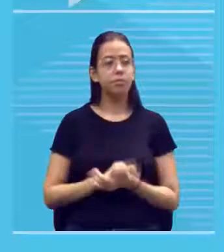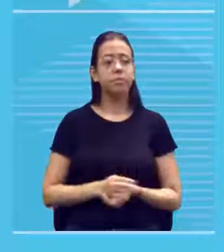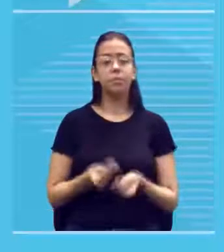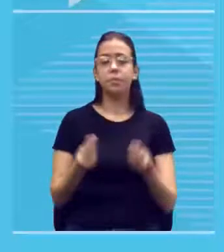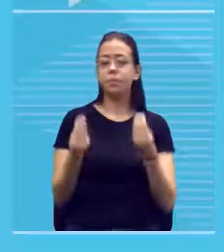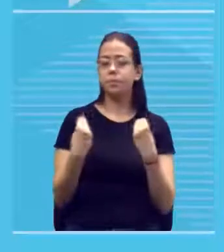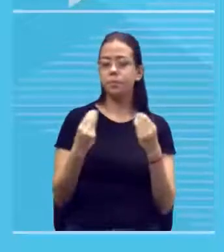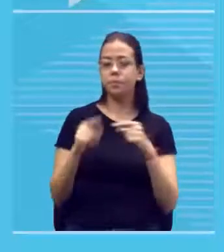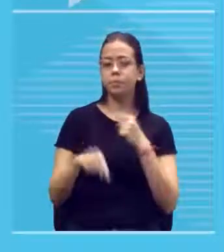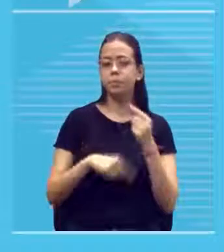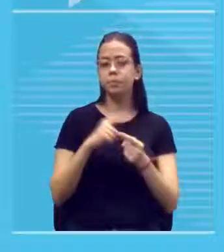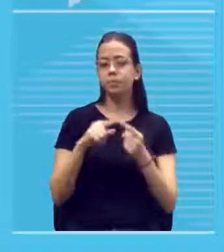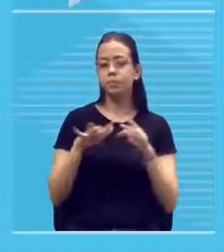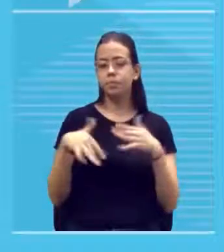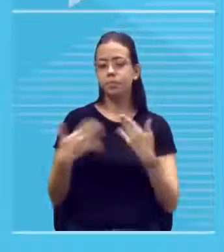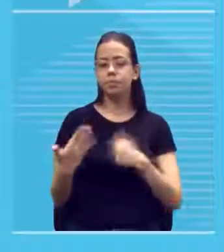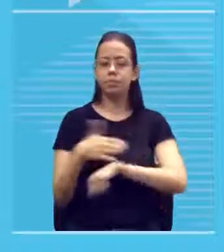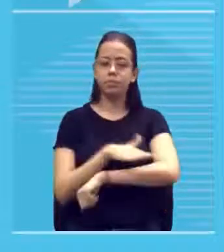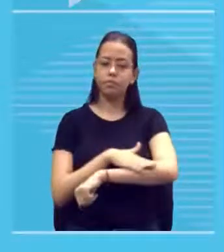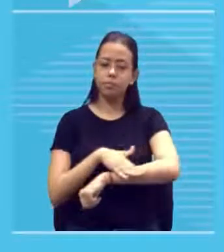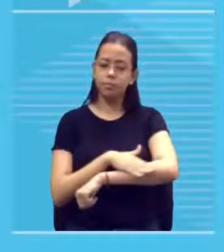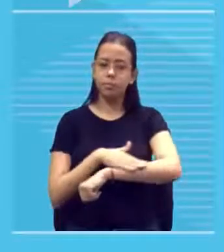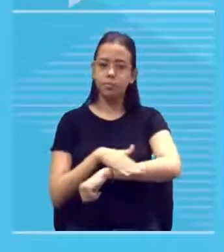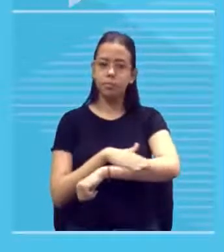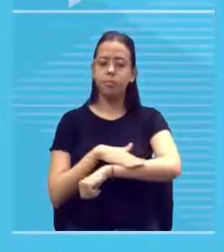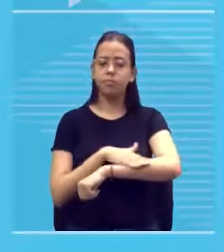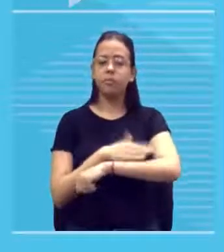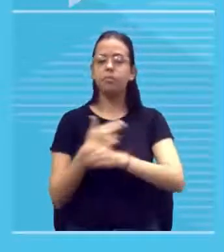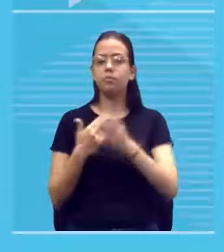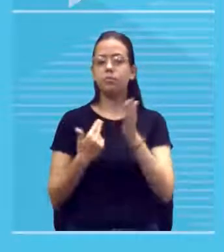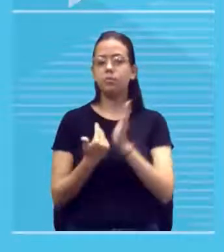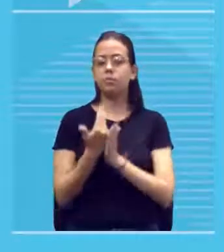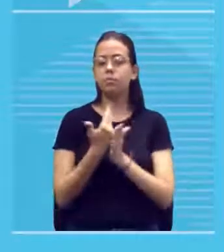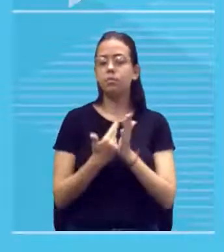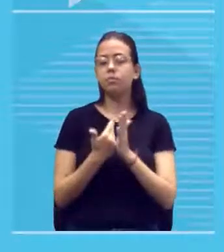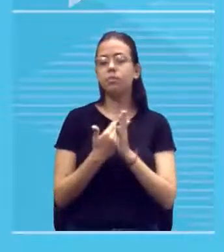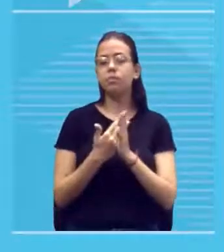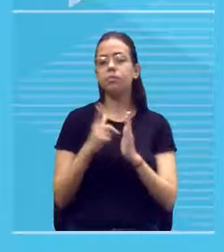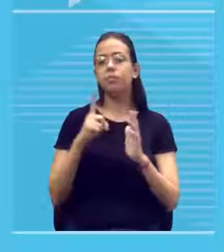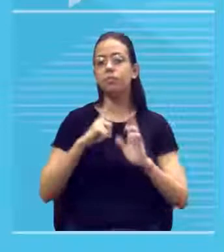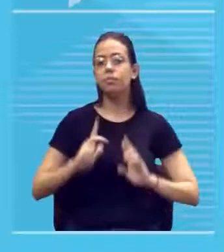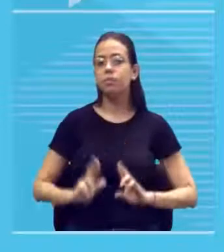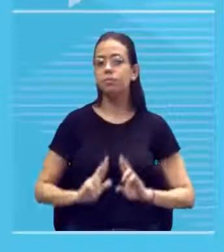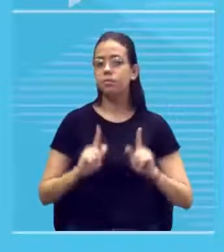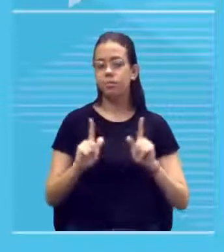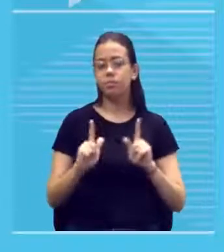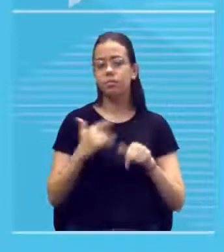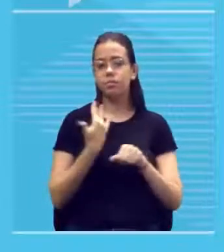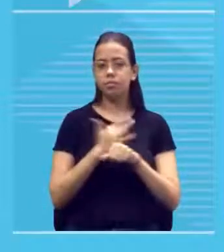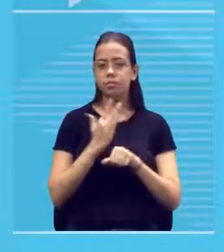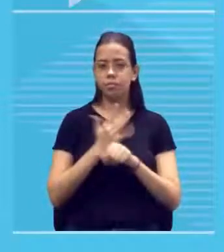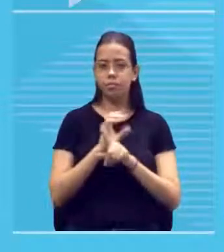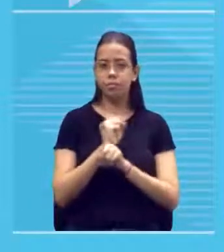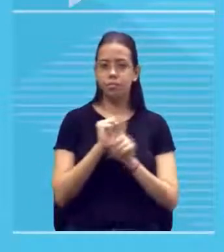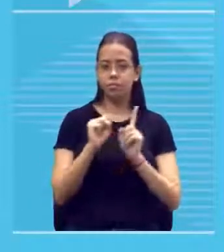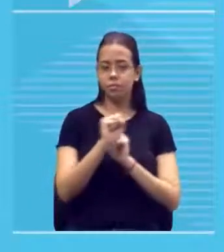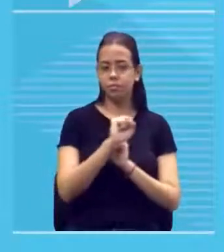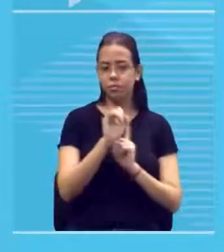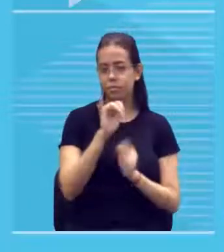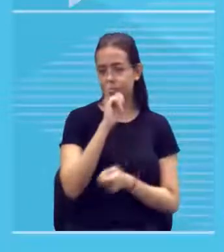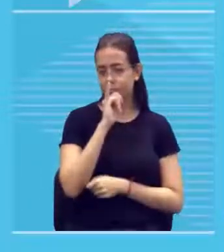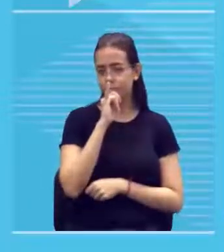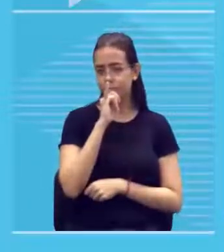pintam ou se pintavam para diferenciar atividades sociais por exemplo